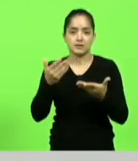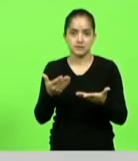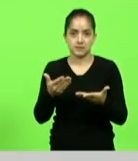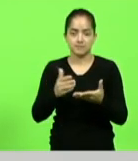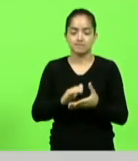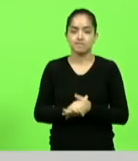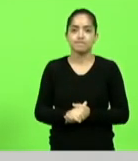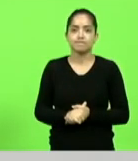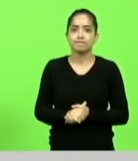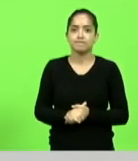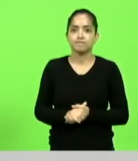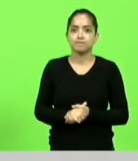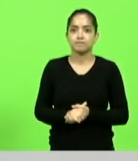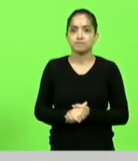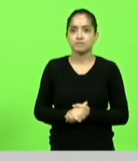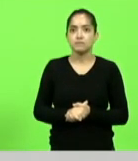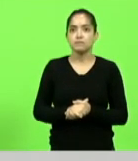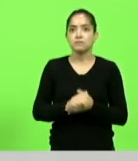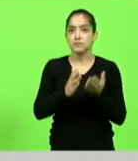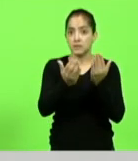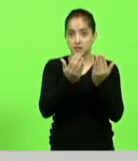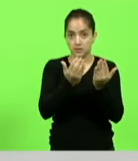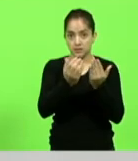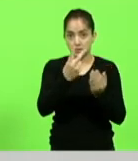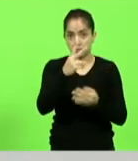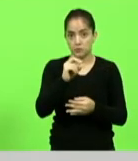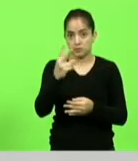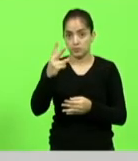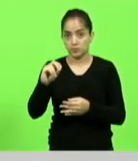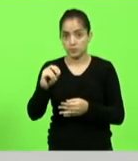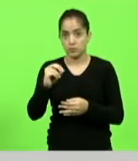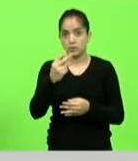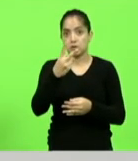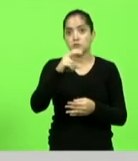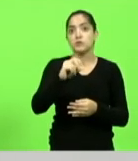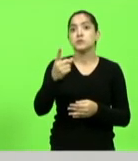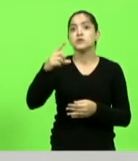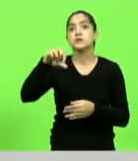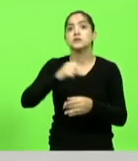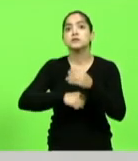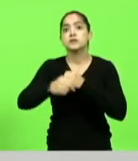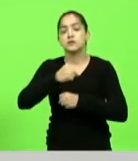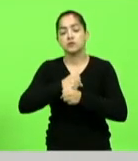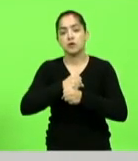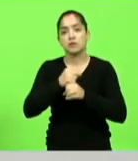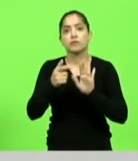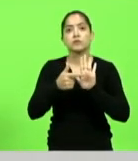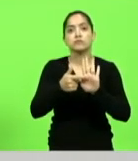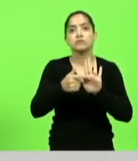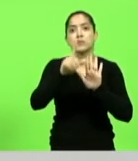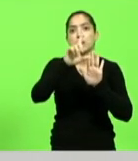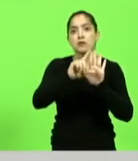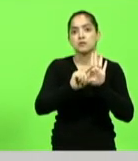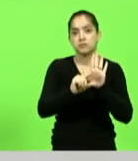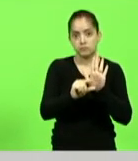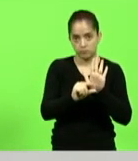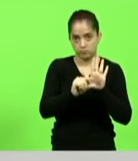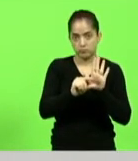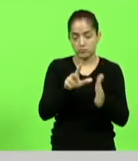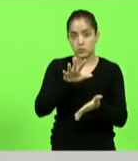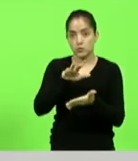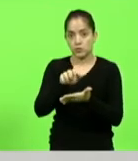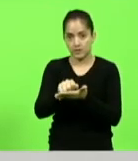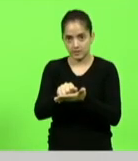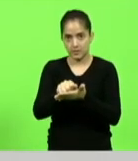violência na comparação entre 2020 e 2019 foi constatada a redução na maior parte dos registros